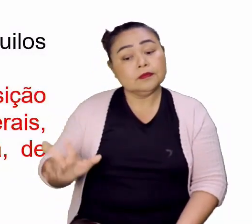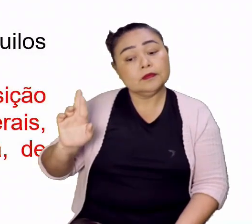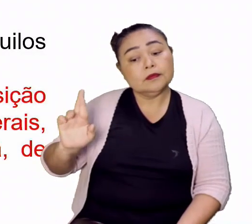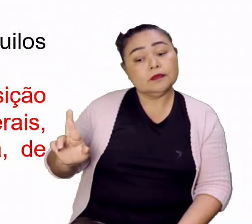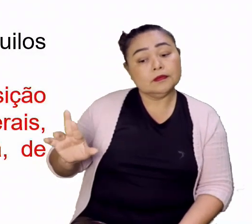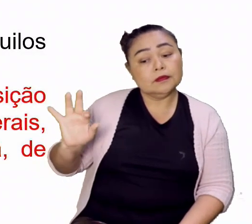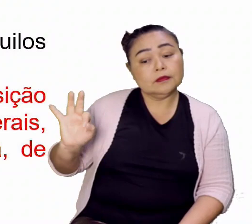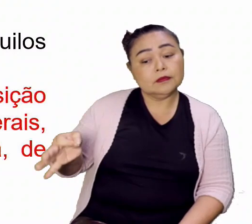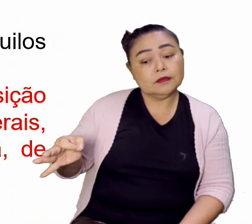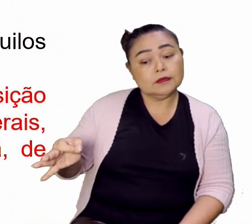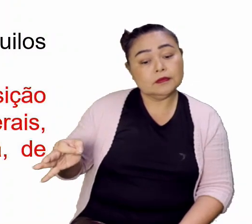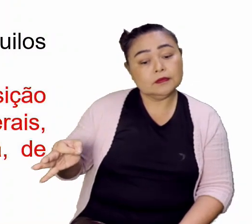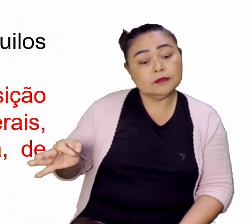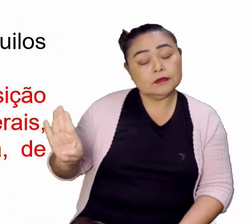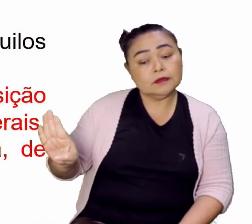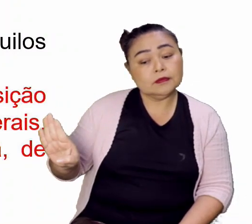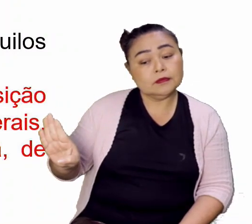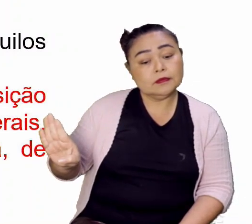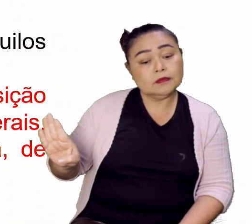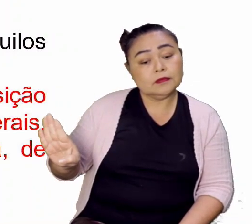correta? Letra B.